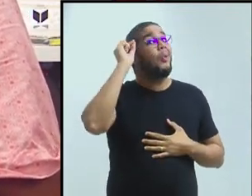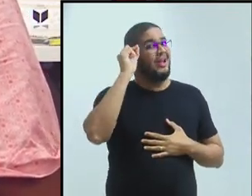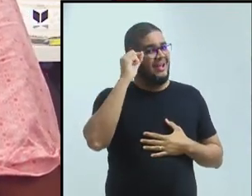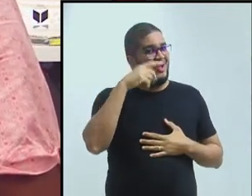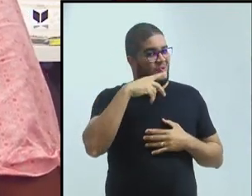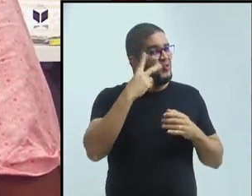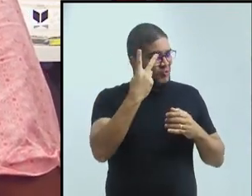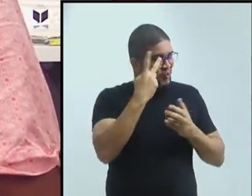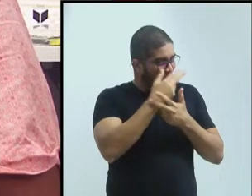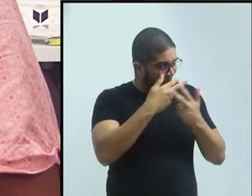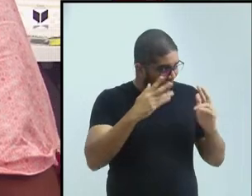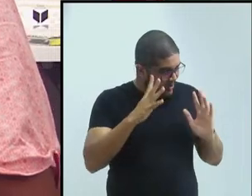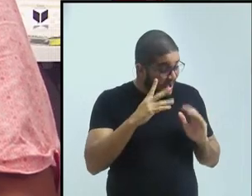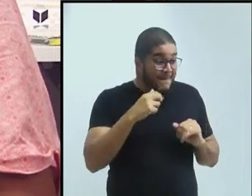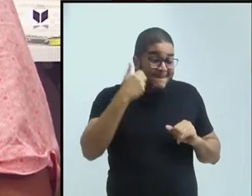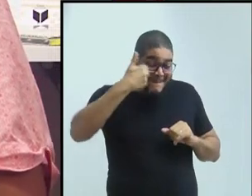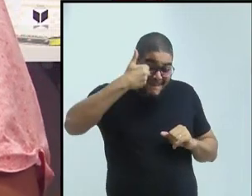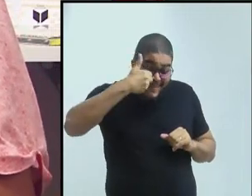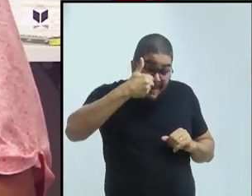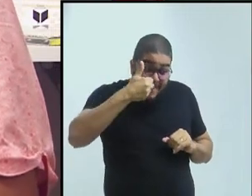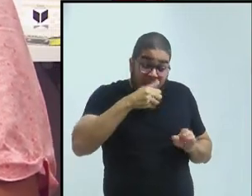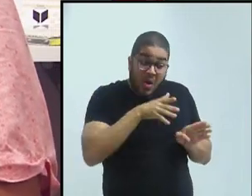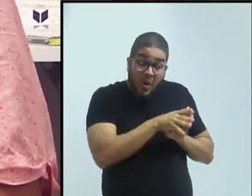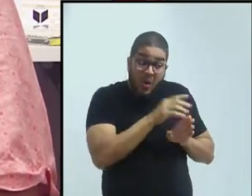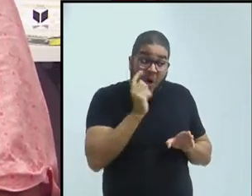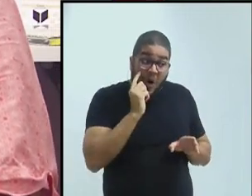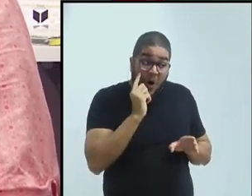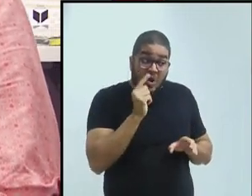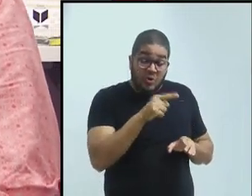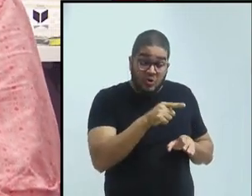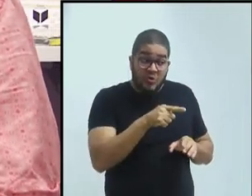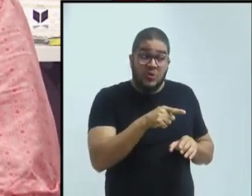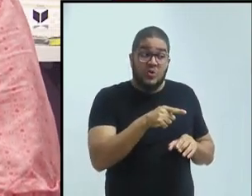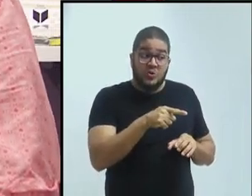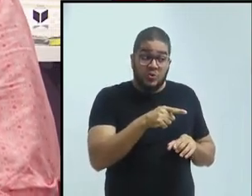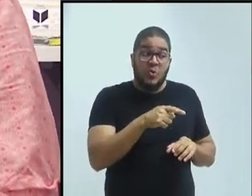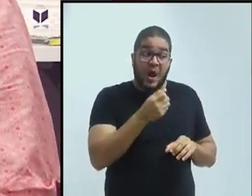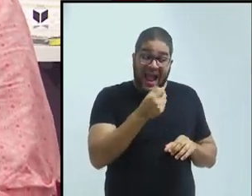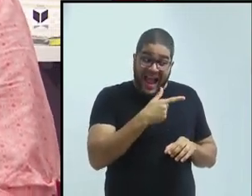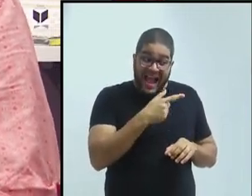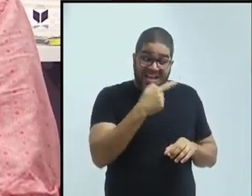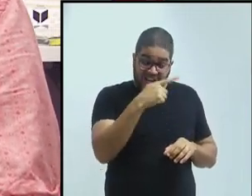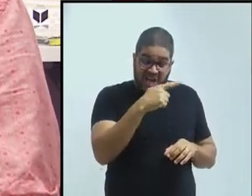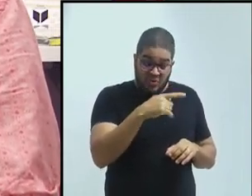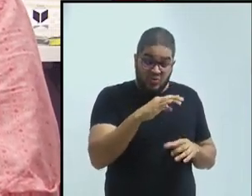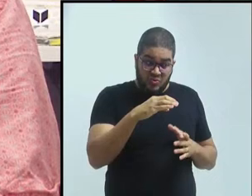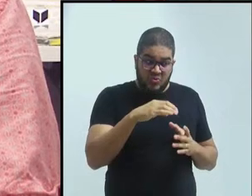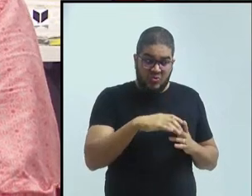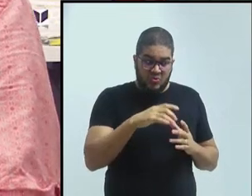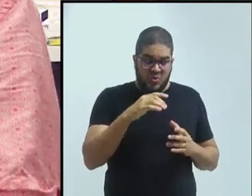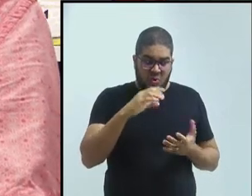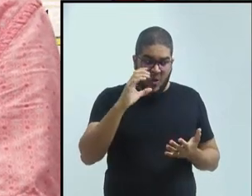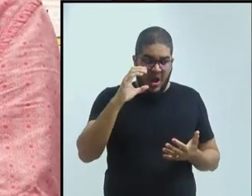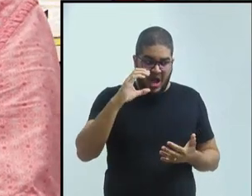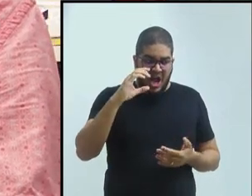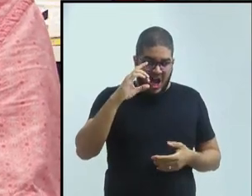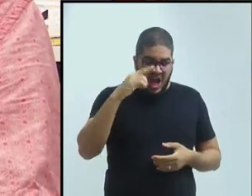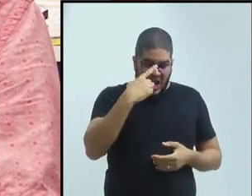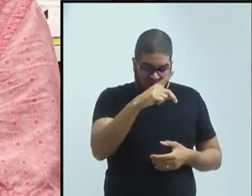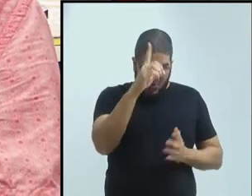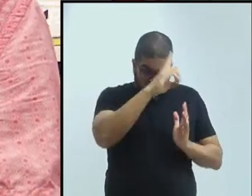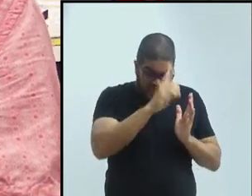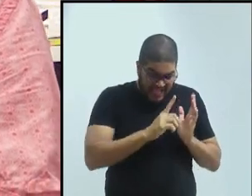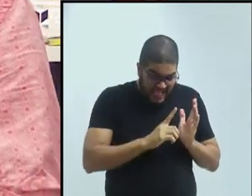aluna. Primeiro, eu ia ter que convencê-la de que a dissertação dela, ao contrário do que ela acreditava, não estava pronta, ela não tinha nem começado.